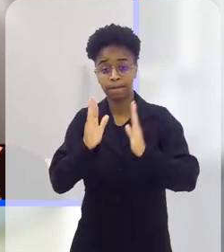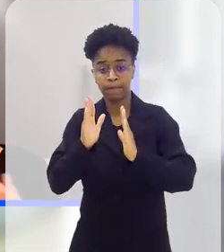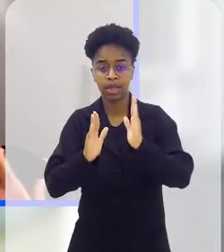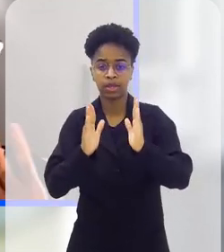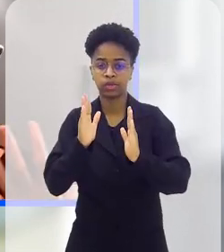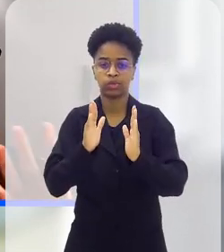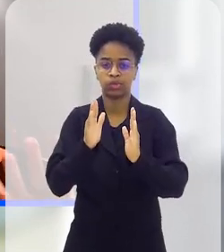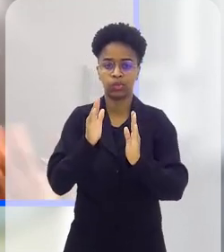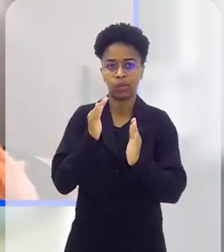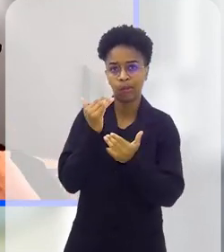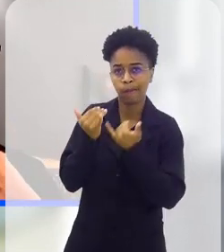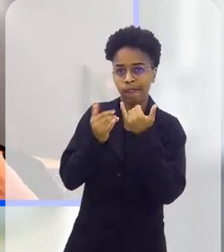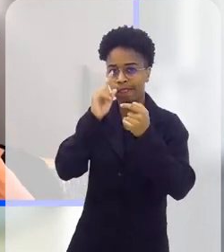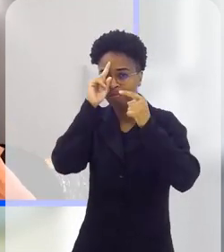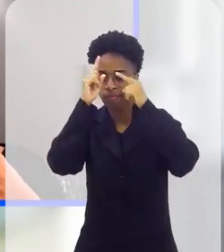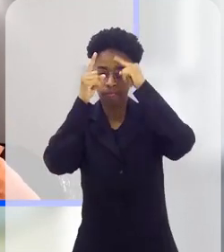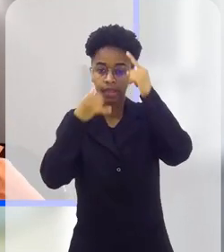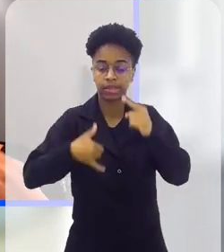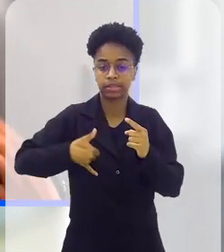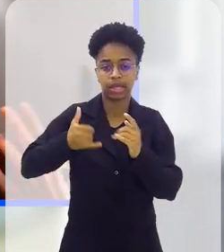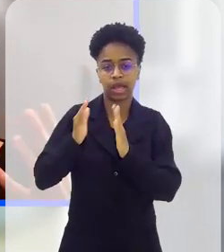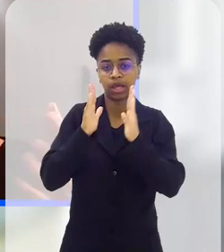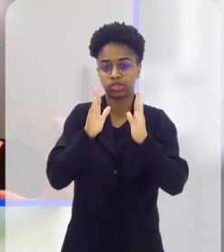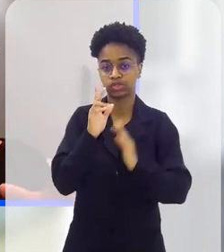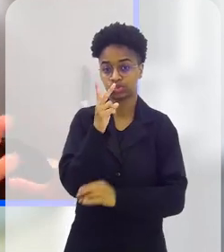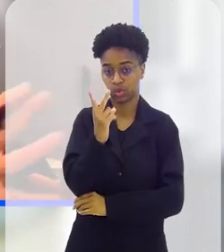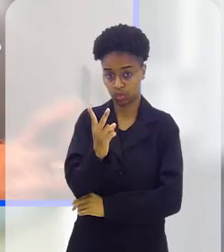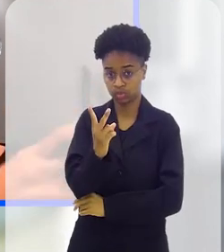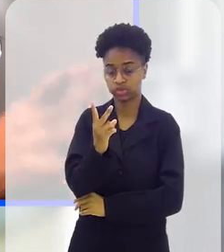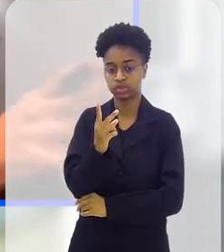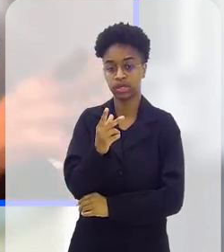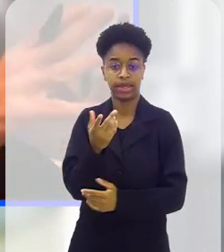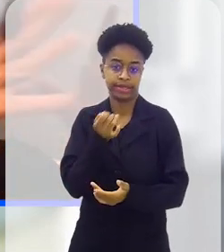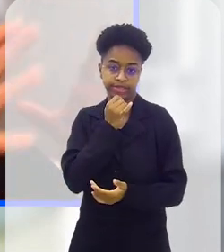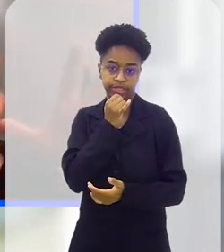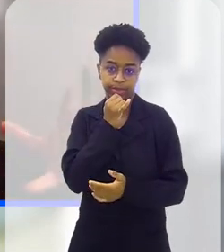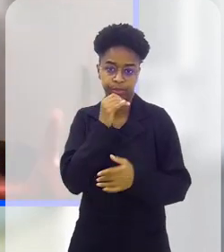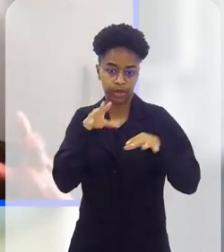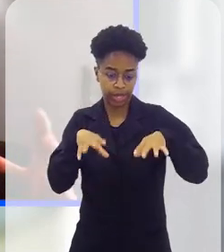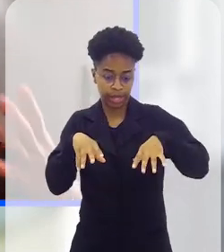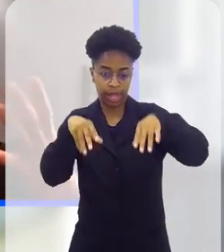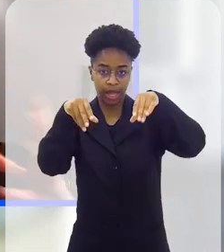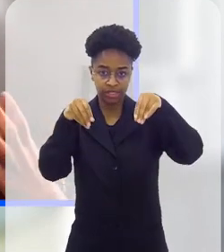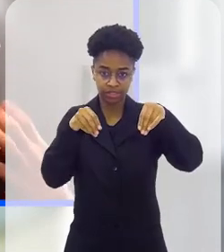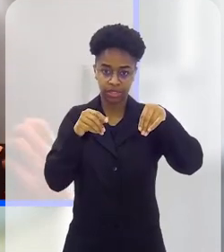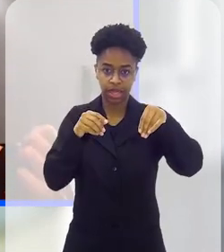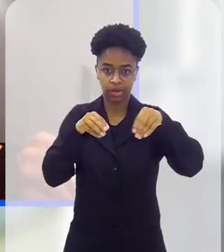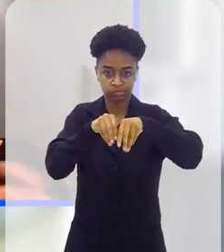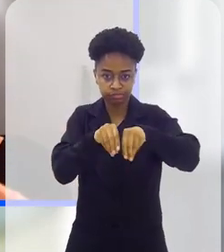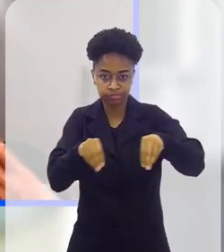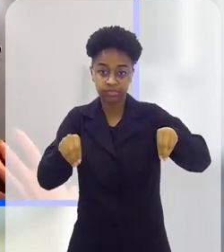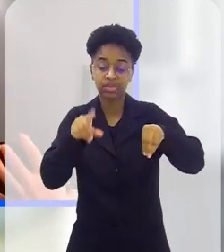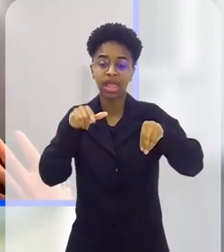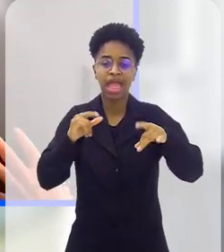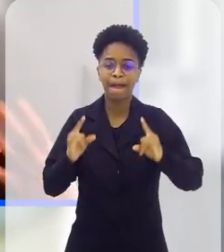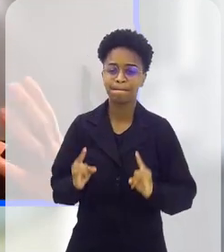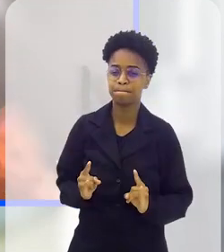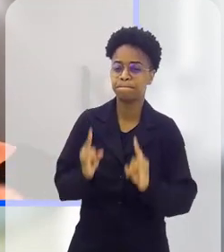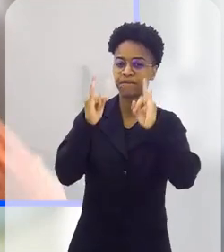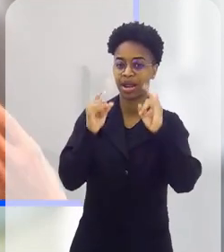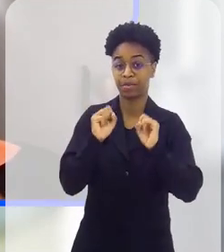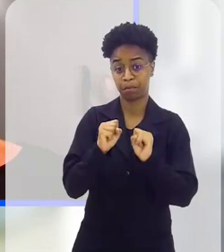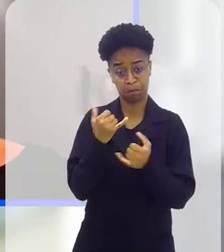de faz de conta, por exemplo, com dois aninhos, que aqueles seus castelinhos de areia são edifícios.